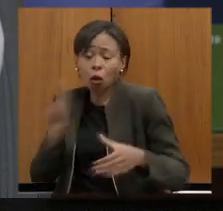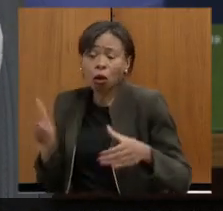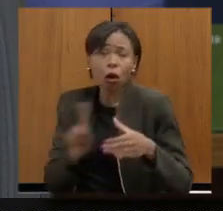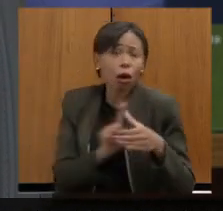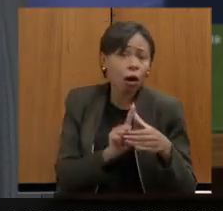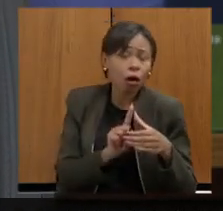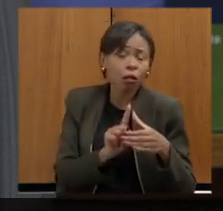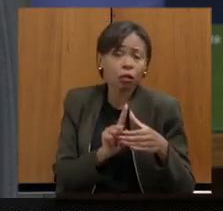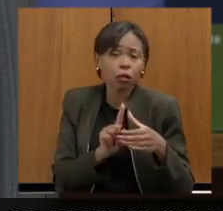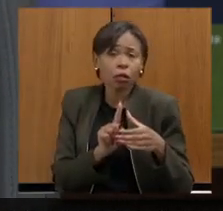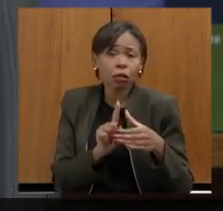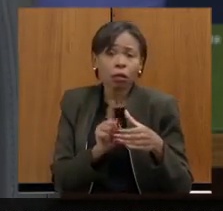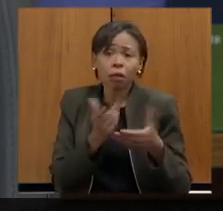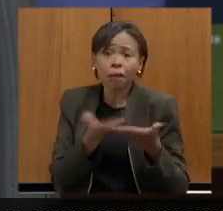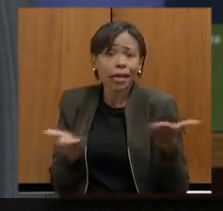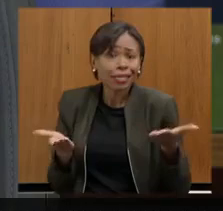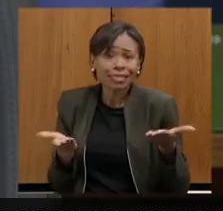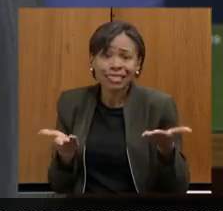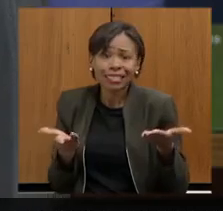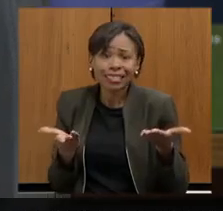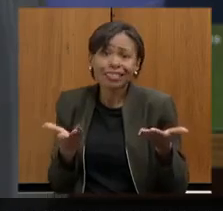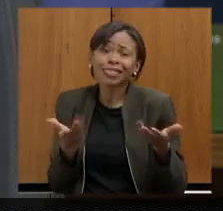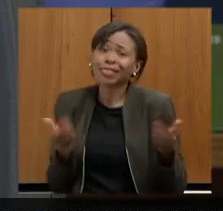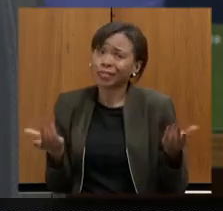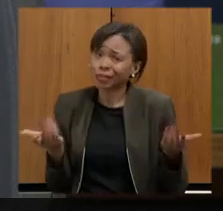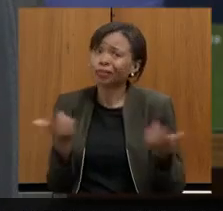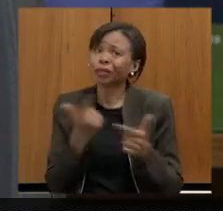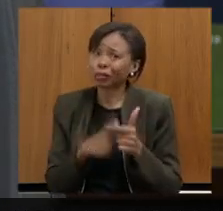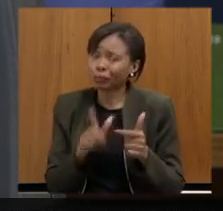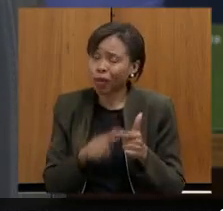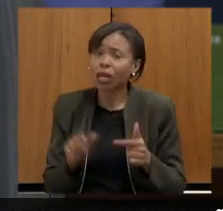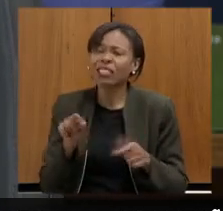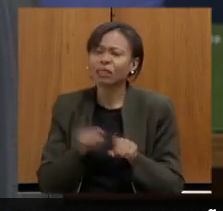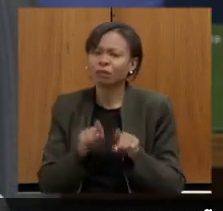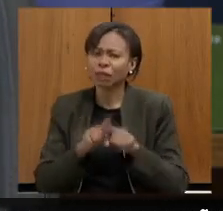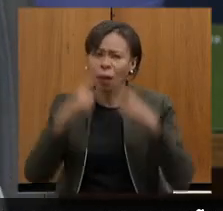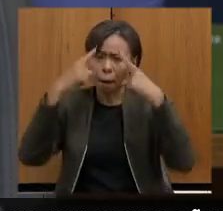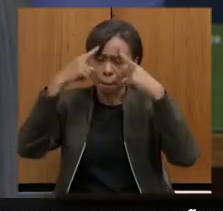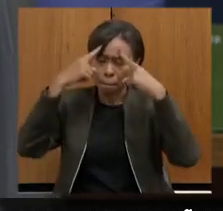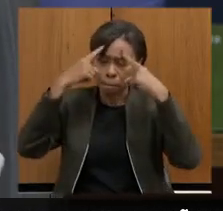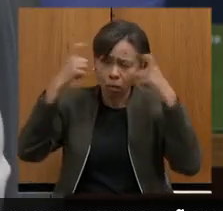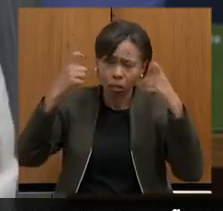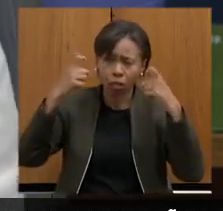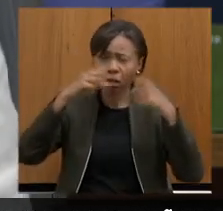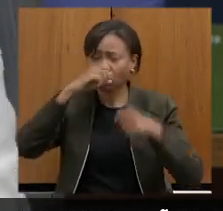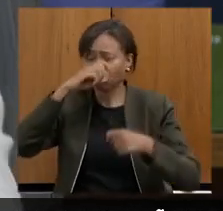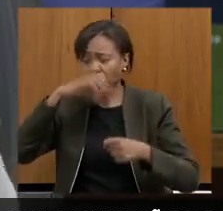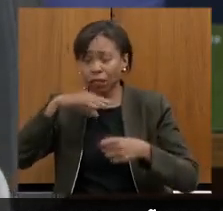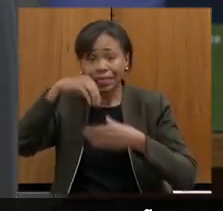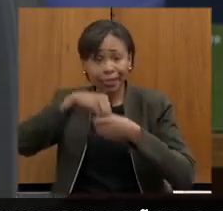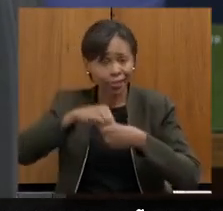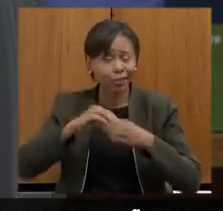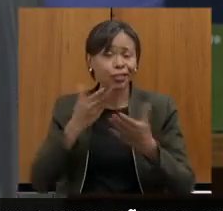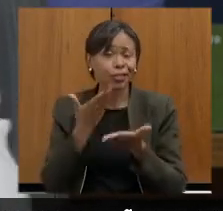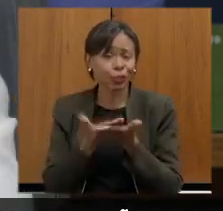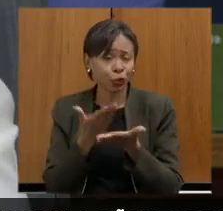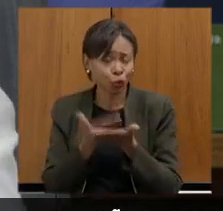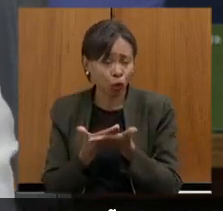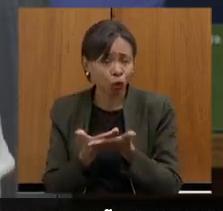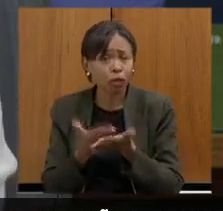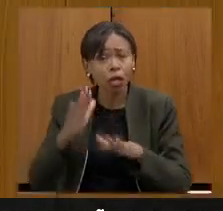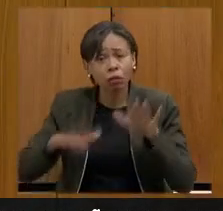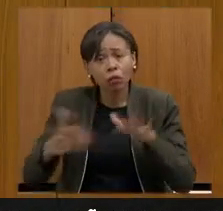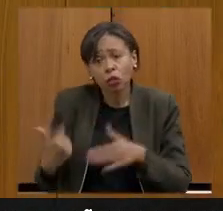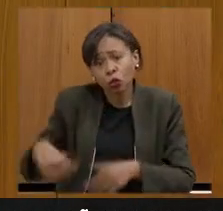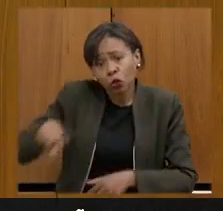muito a ver também com as situações críticas que a gente vê de violência na escola de situações que muitas vezes a gente tem que apurar a responsabilidade de algo que